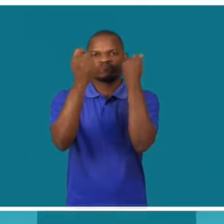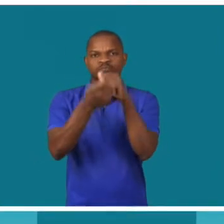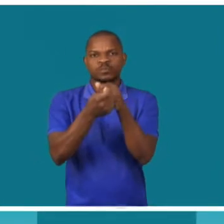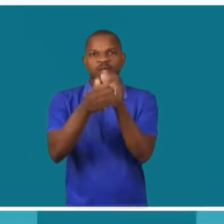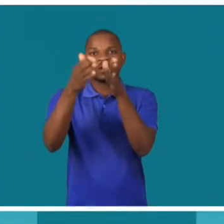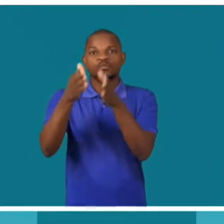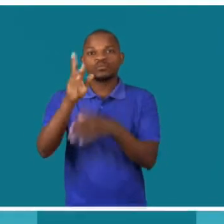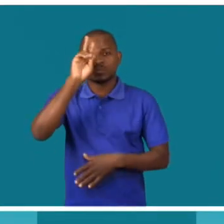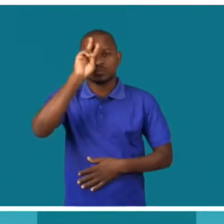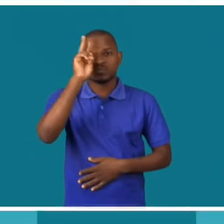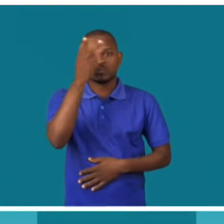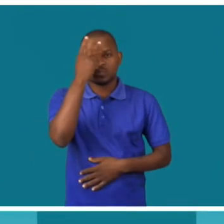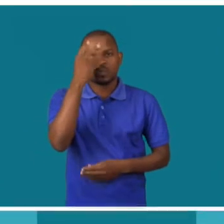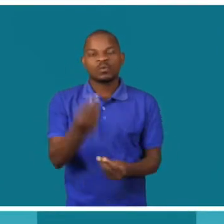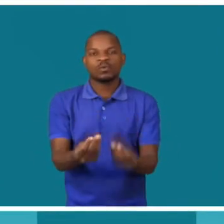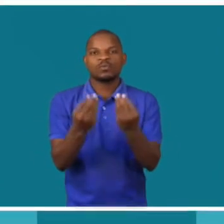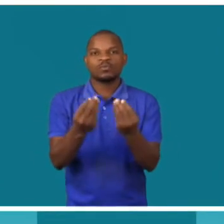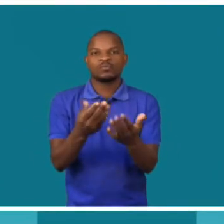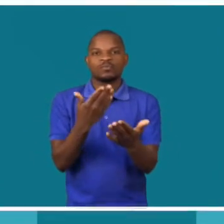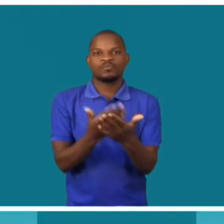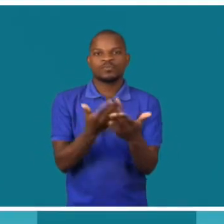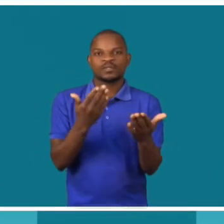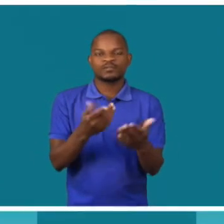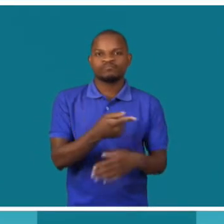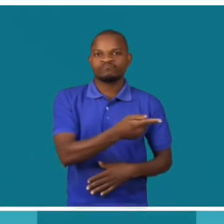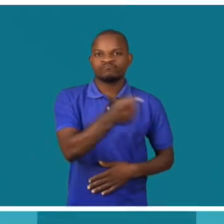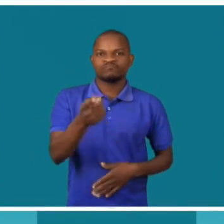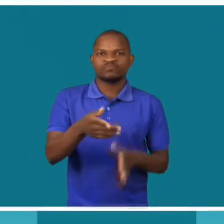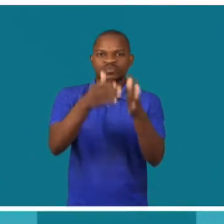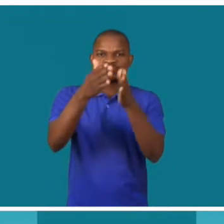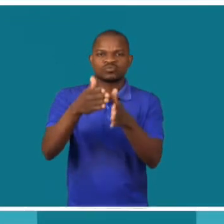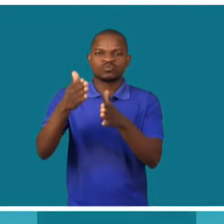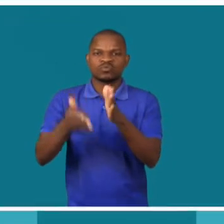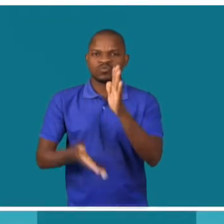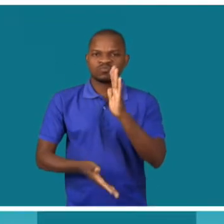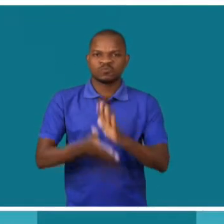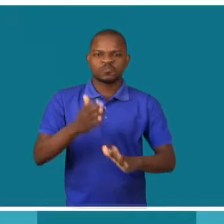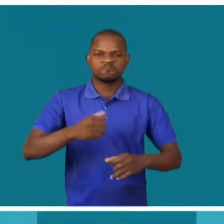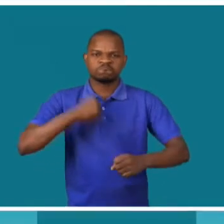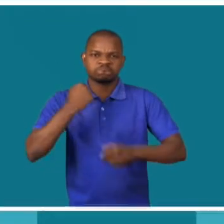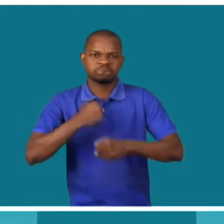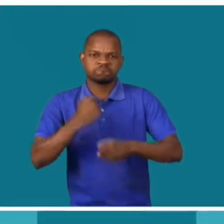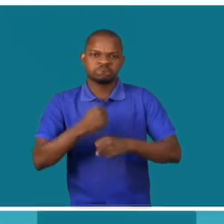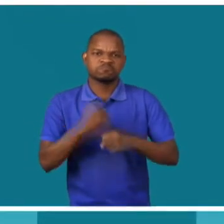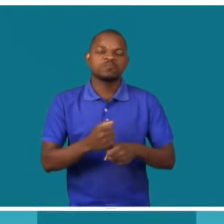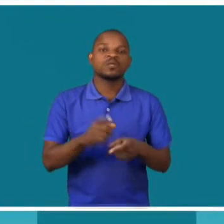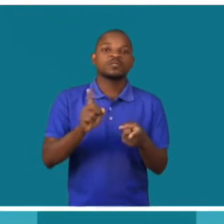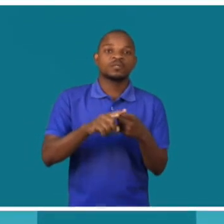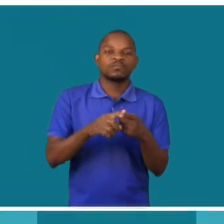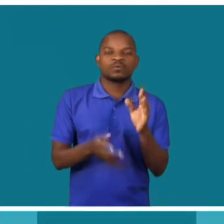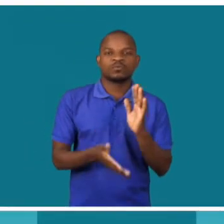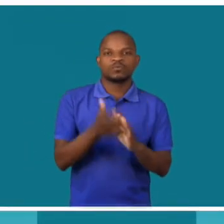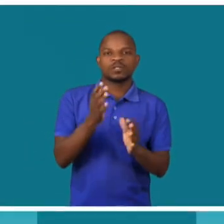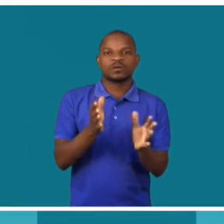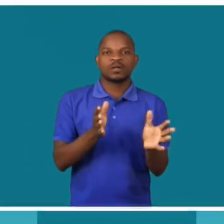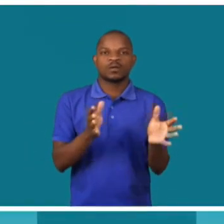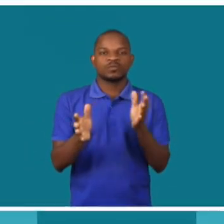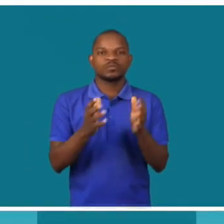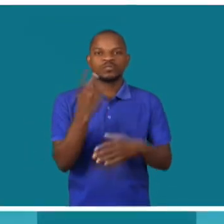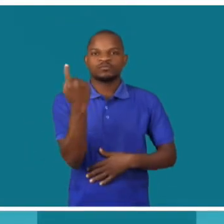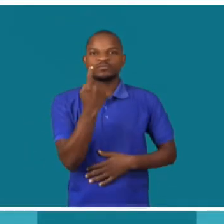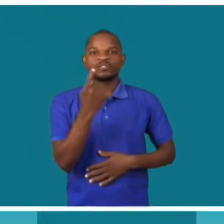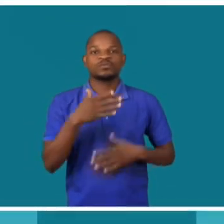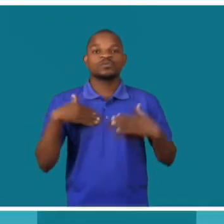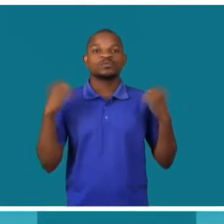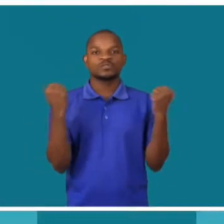que é a mudança de pensamento nas pessoas para que cada vez mais sejam mais ativas e comecem a